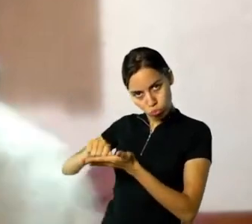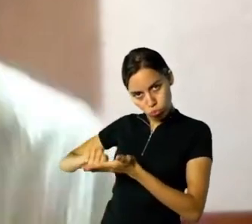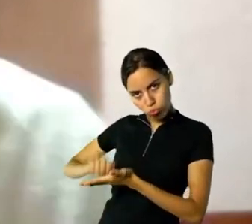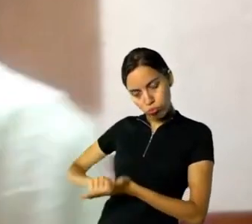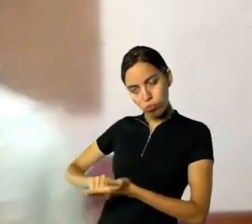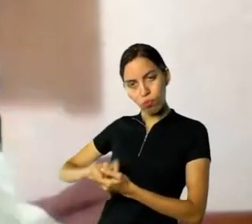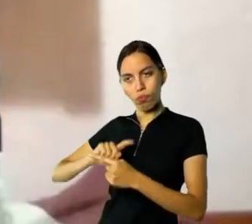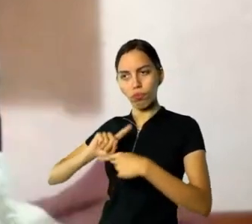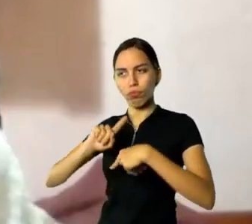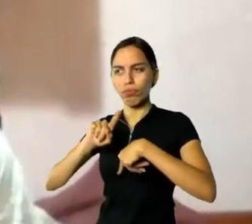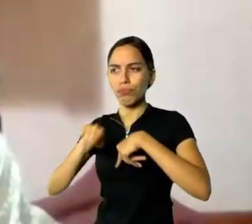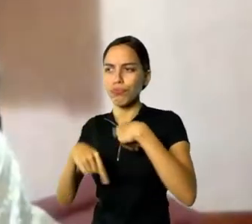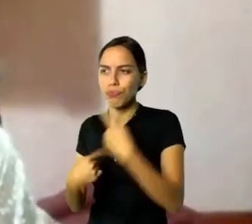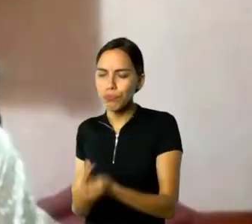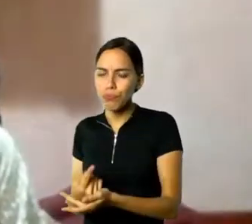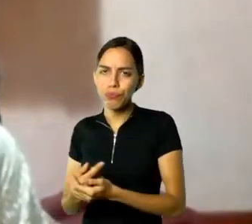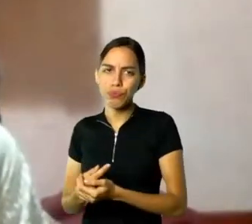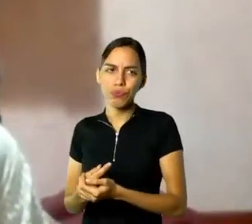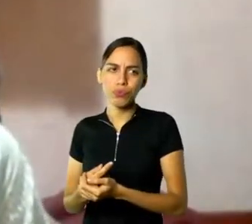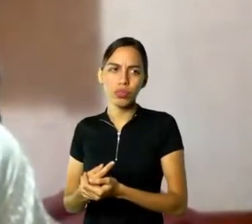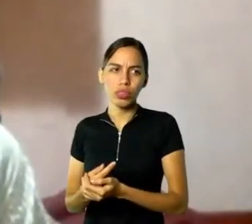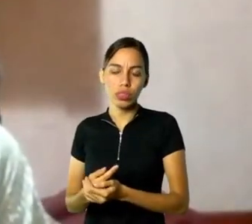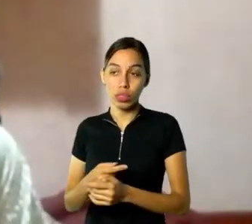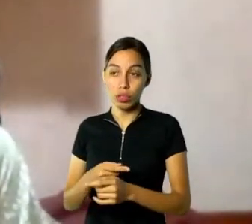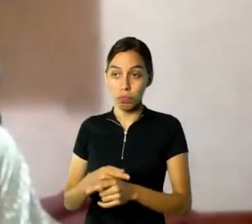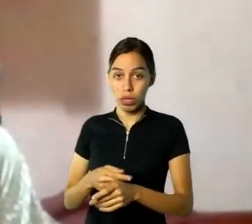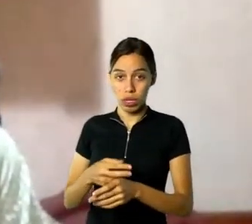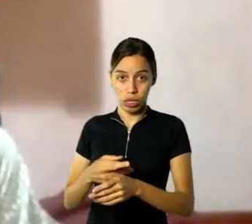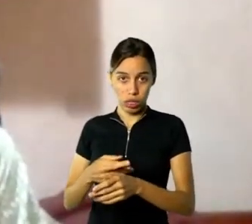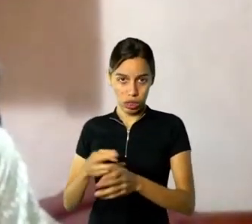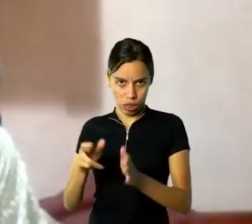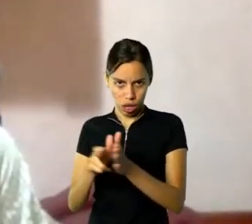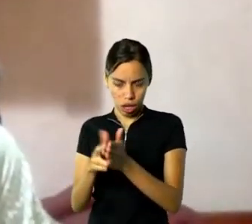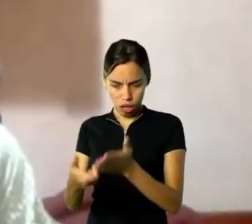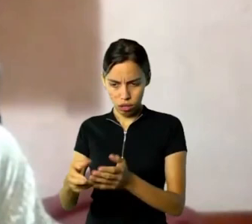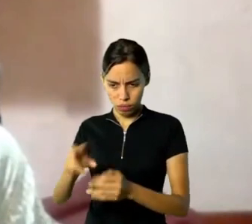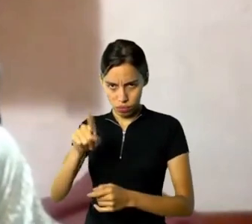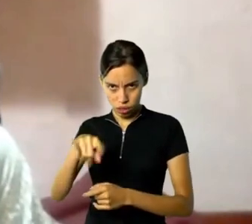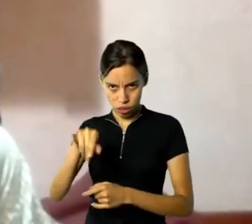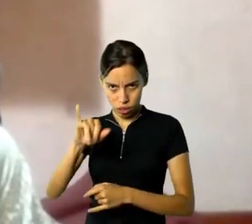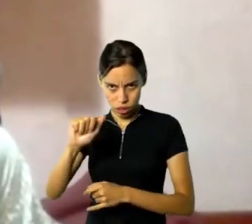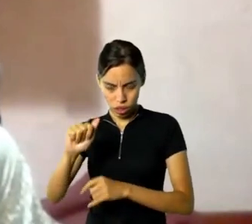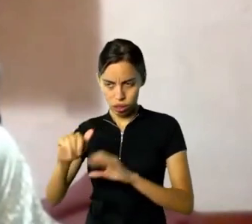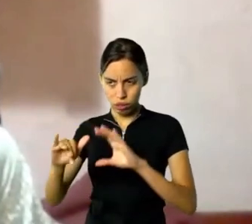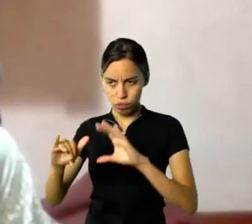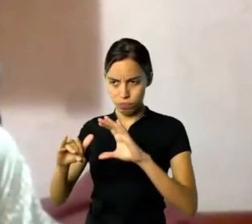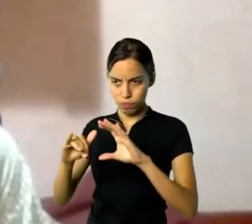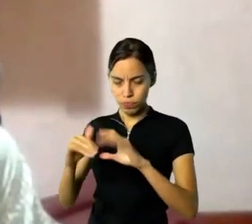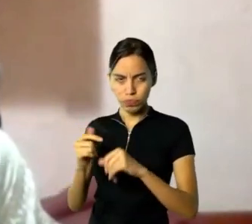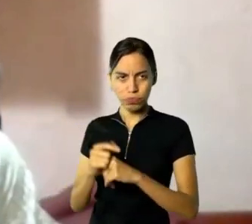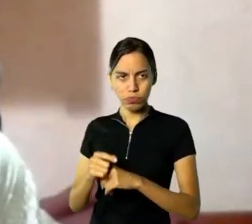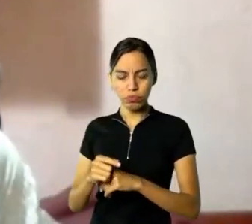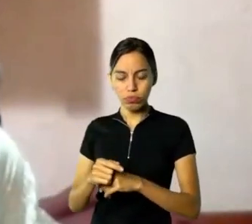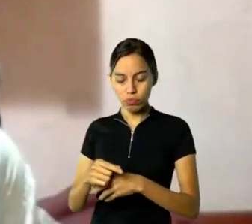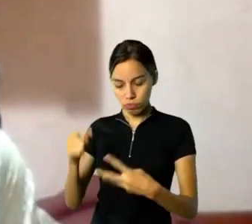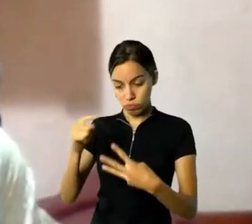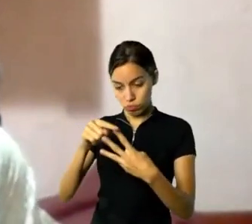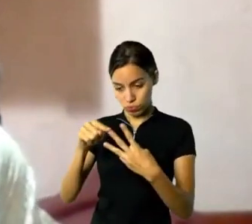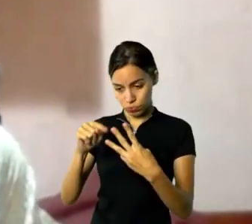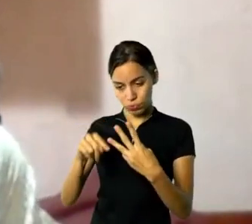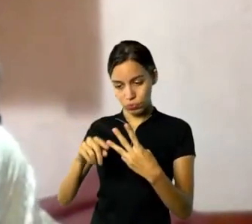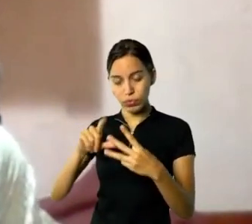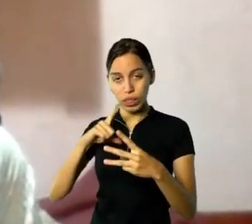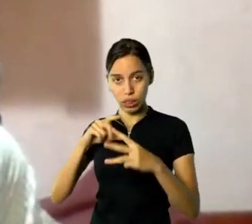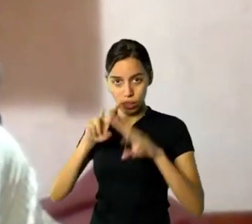depois, na revista Zika, cada edição tem três temas. E o tema da última edição lançada no ano passado era